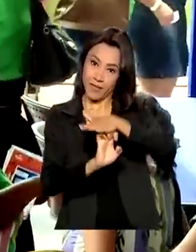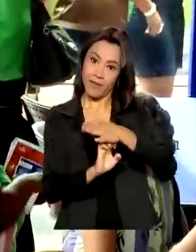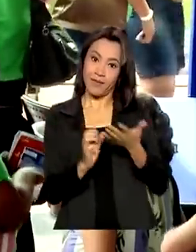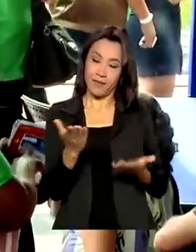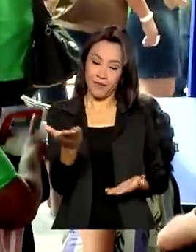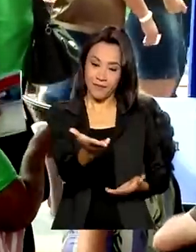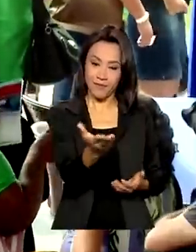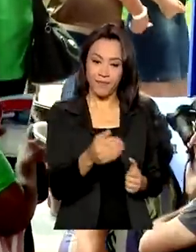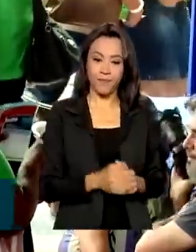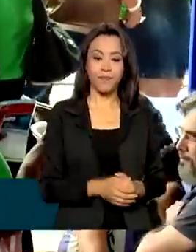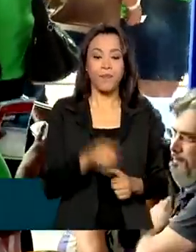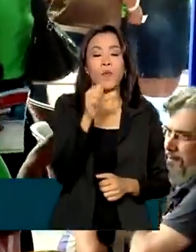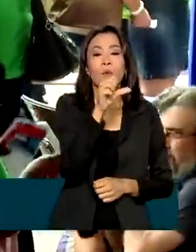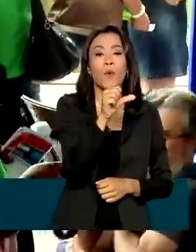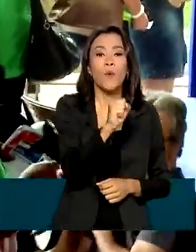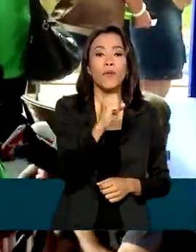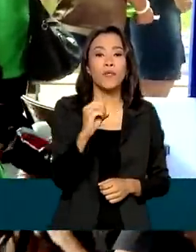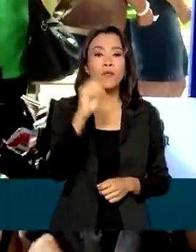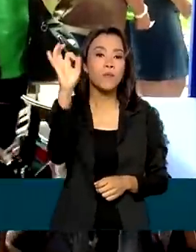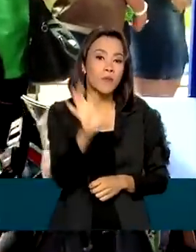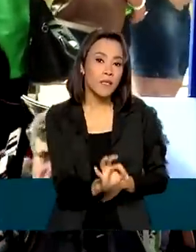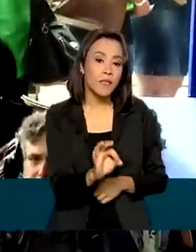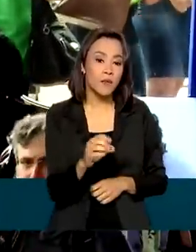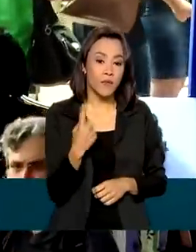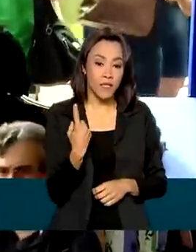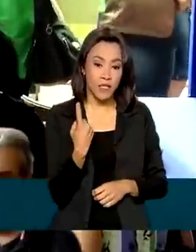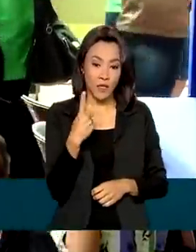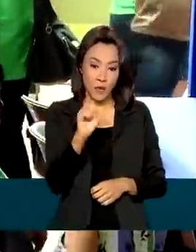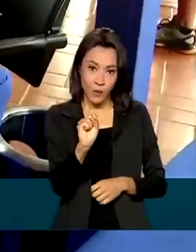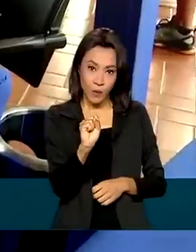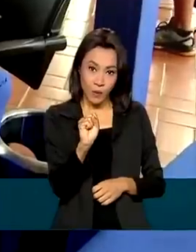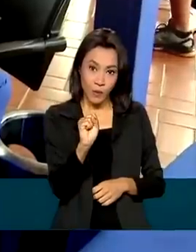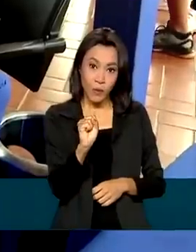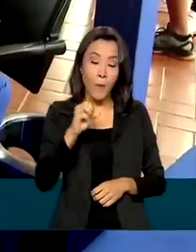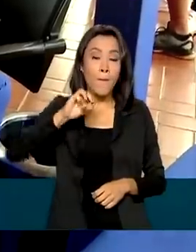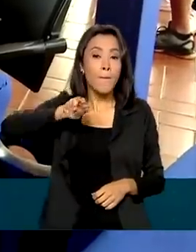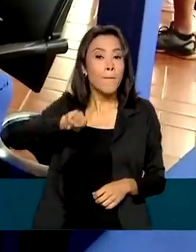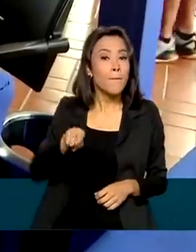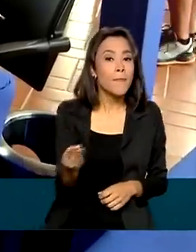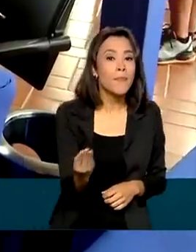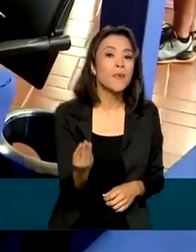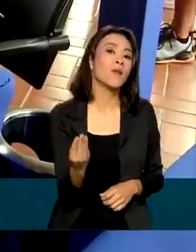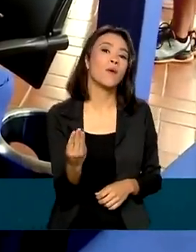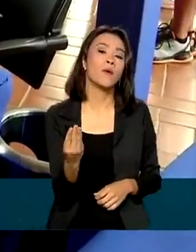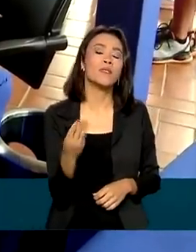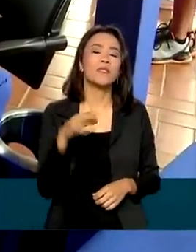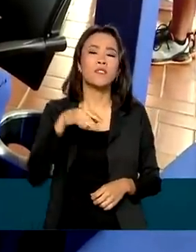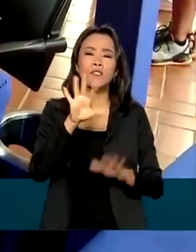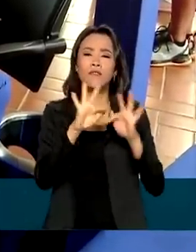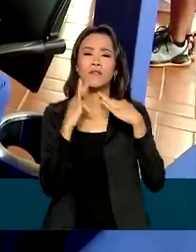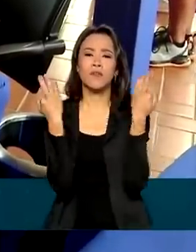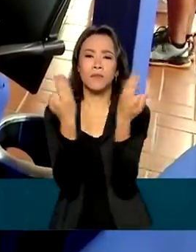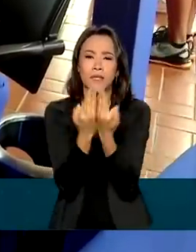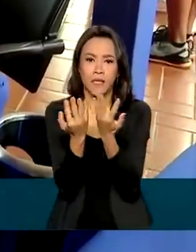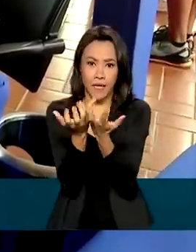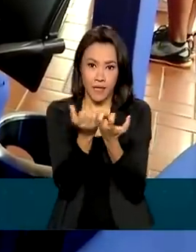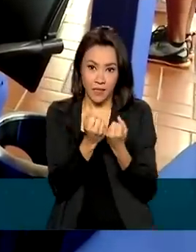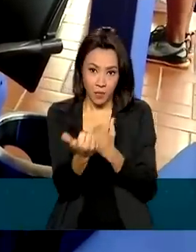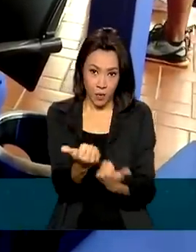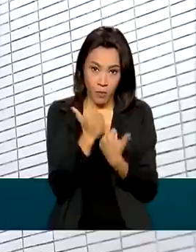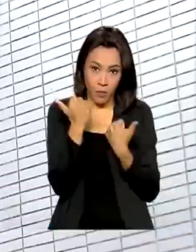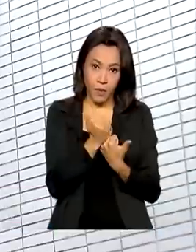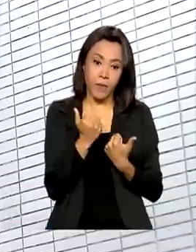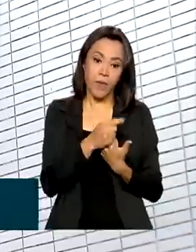Cerca de 80% das 18 milhões de famílias que recebem o Auxílio Brasil são chefiadas por